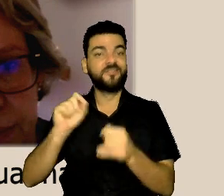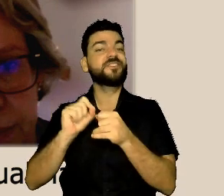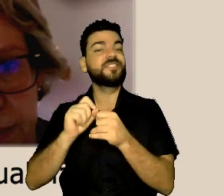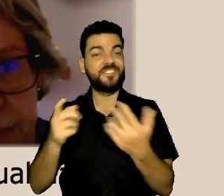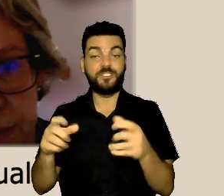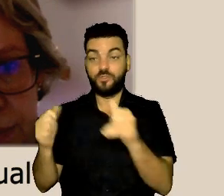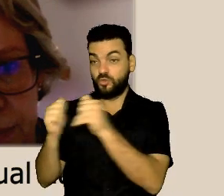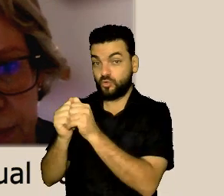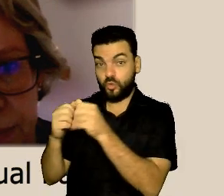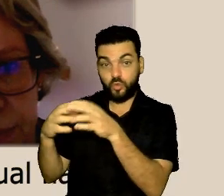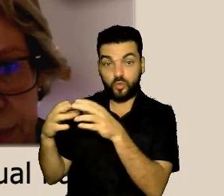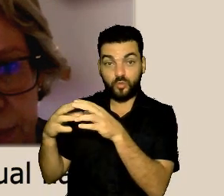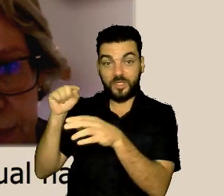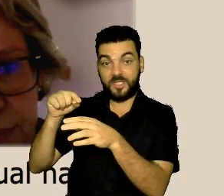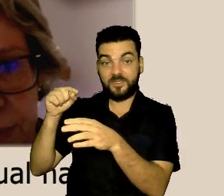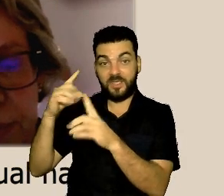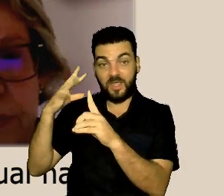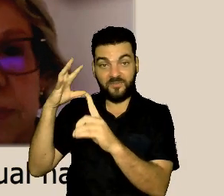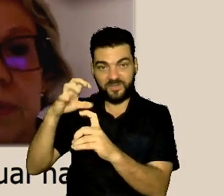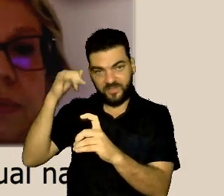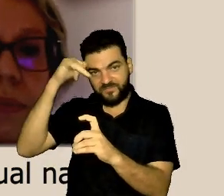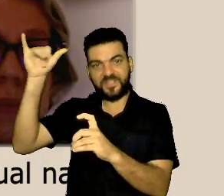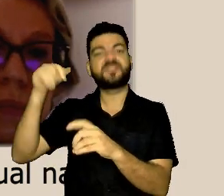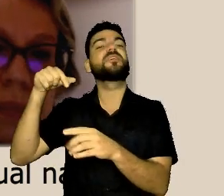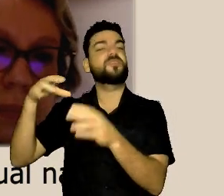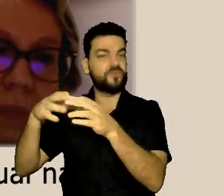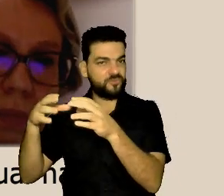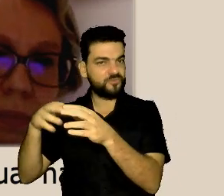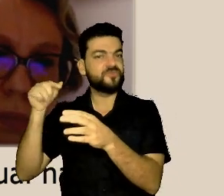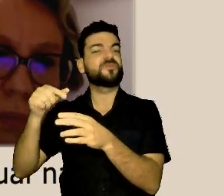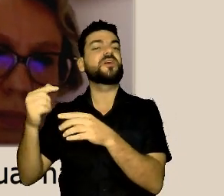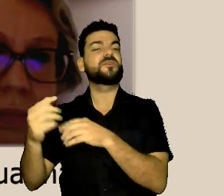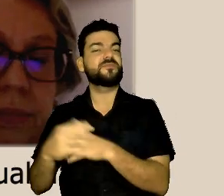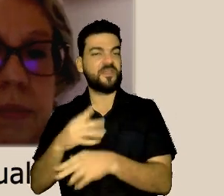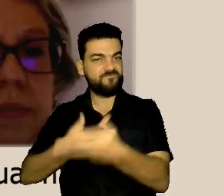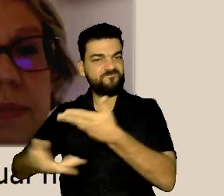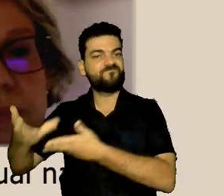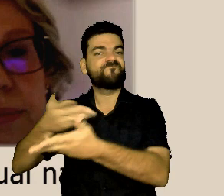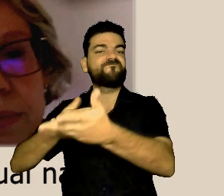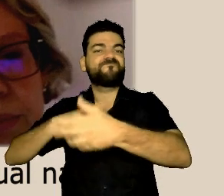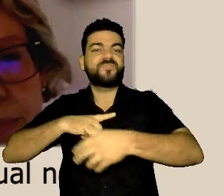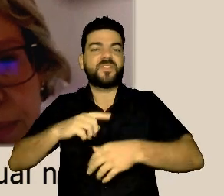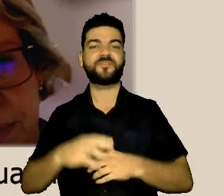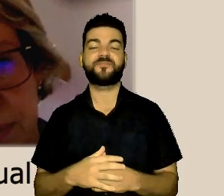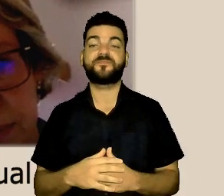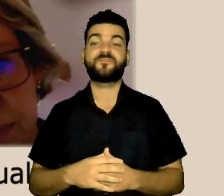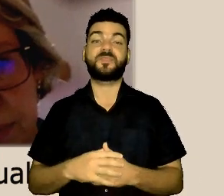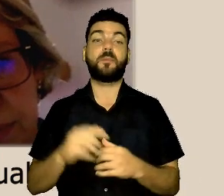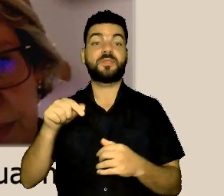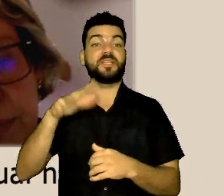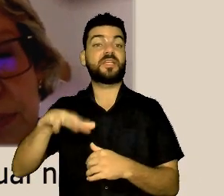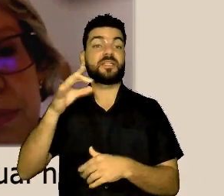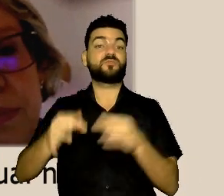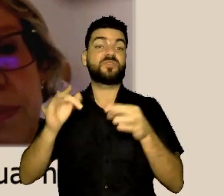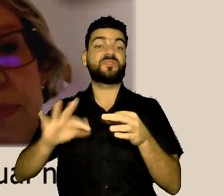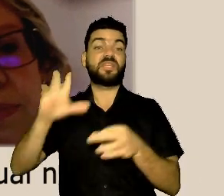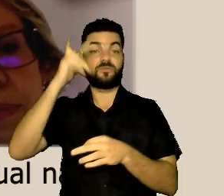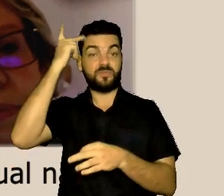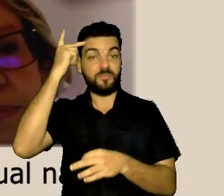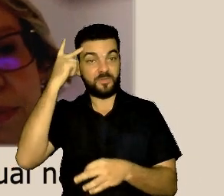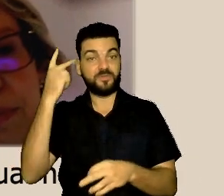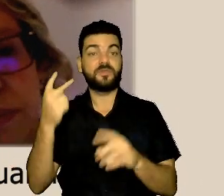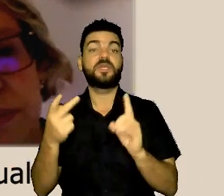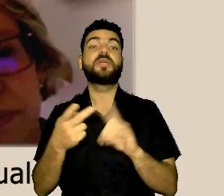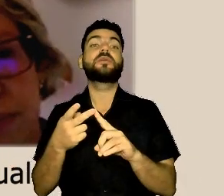Moral e do Assédio Sexual na Justiça Federal de São Paulo e da Justiça Federal de Mato Grosso do